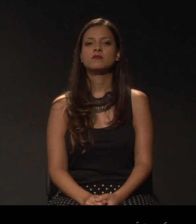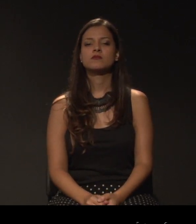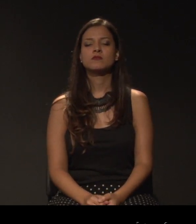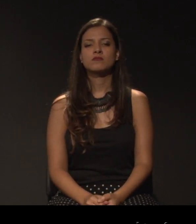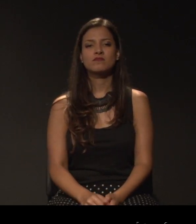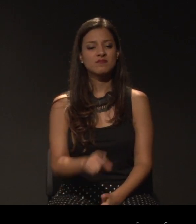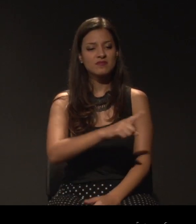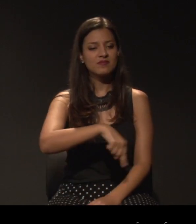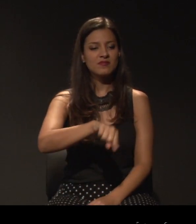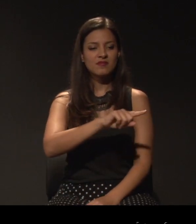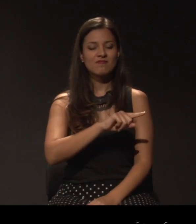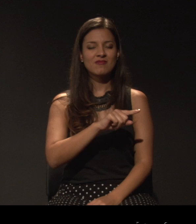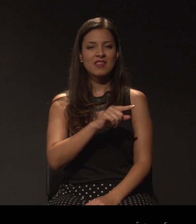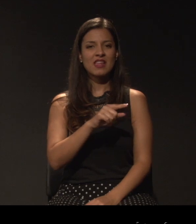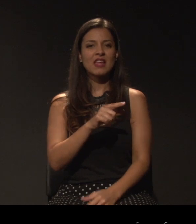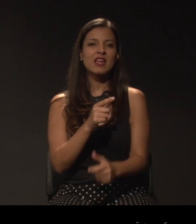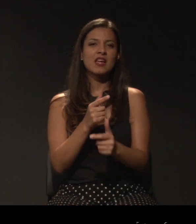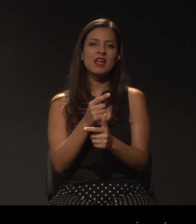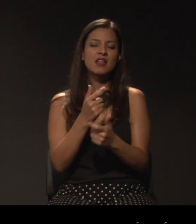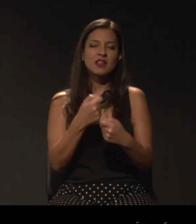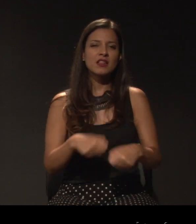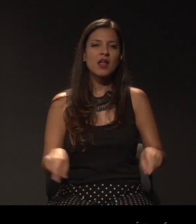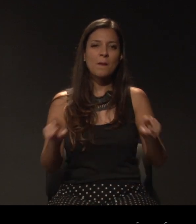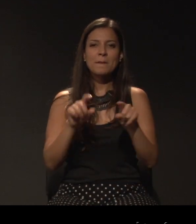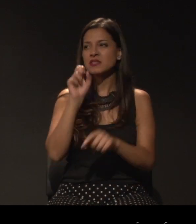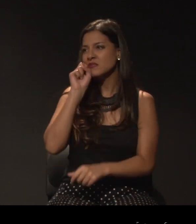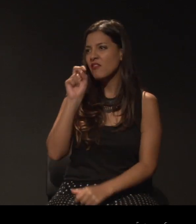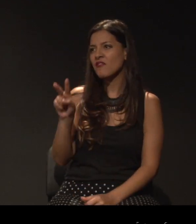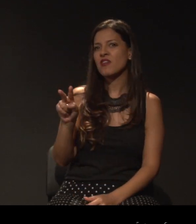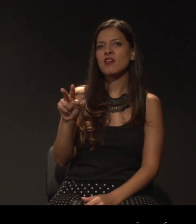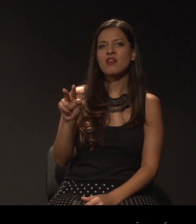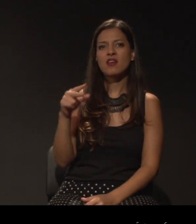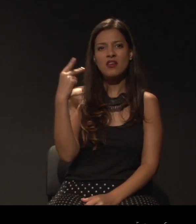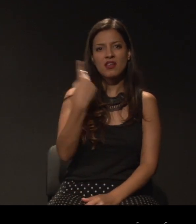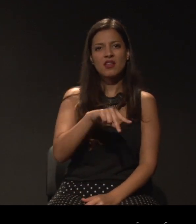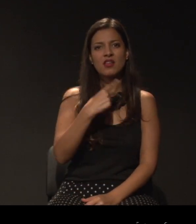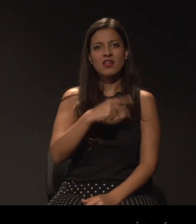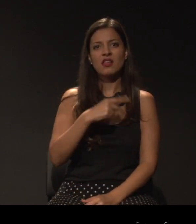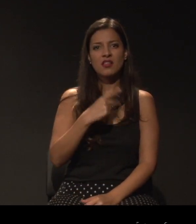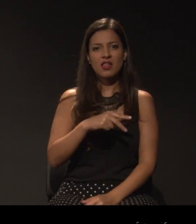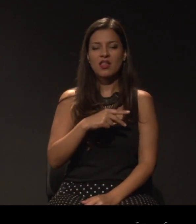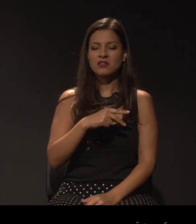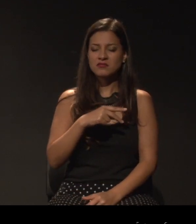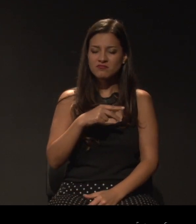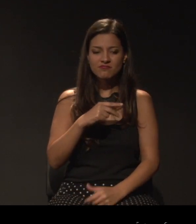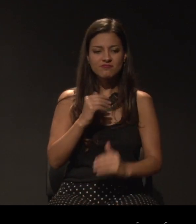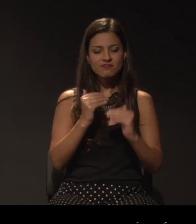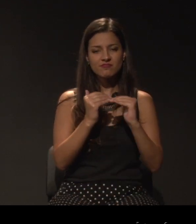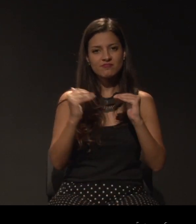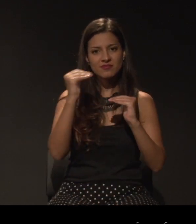Livres de verem os seus mestres trabalhando sem aguentar a enxada.